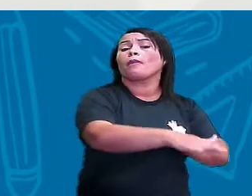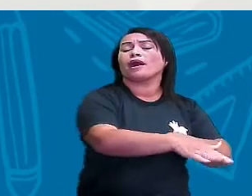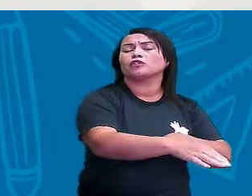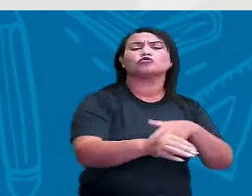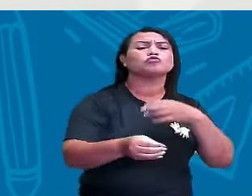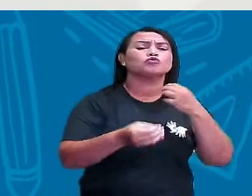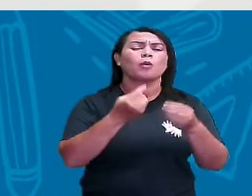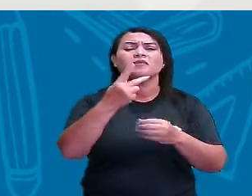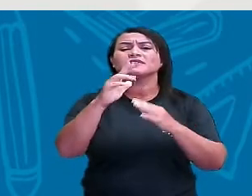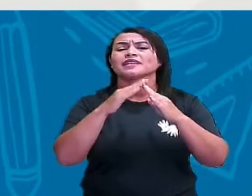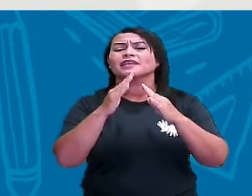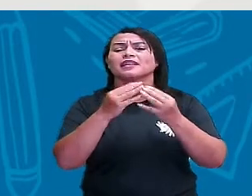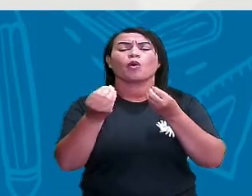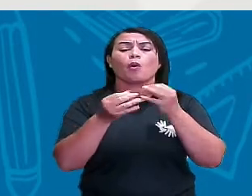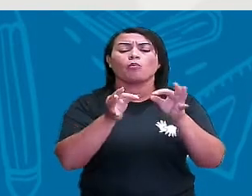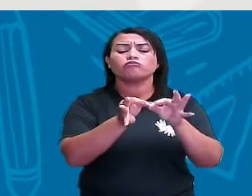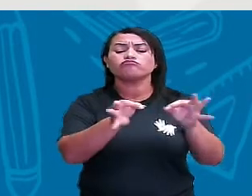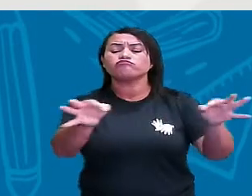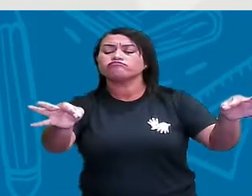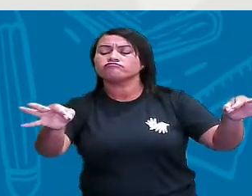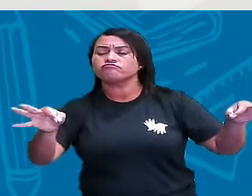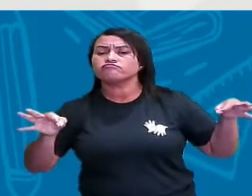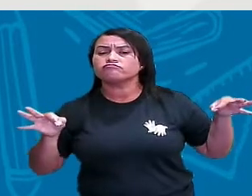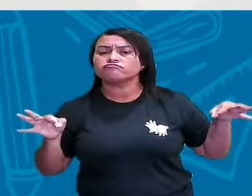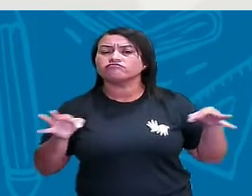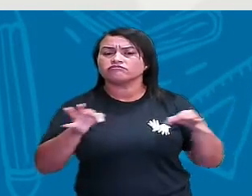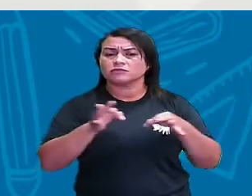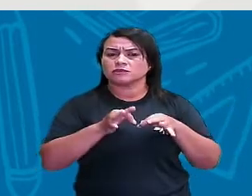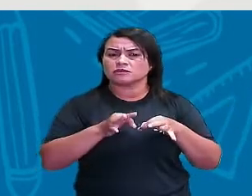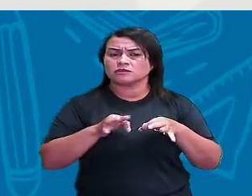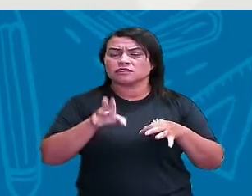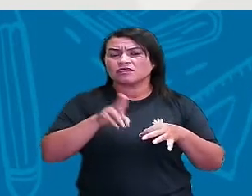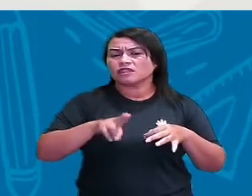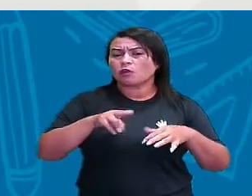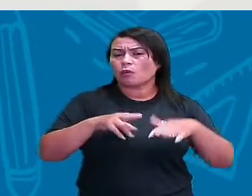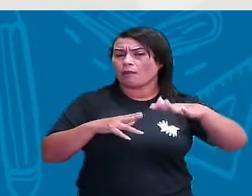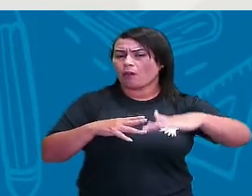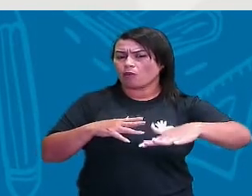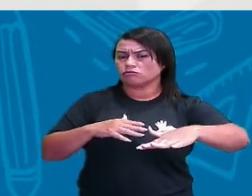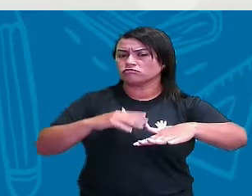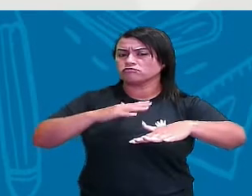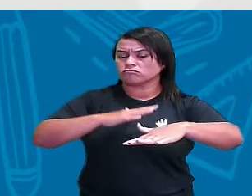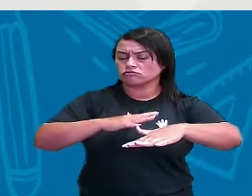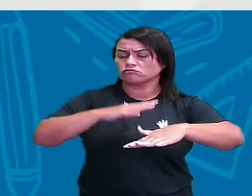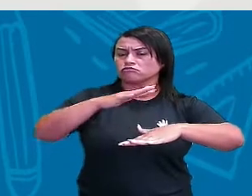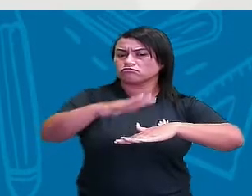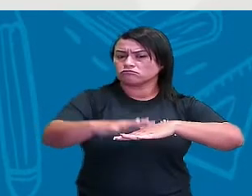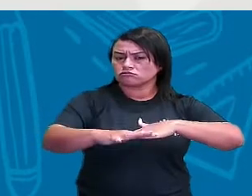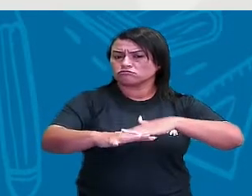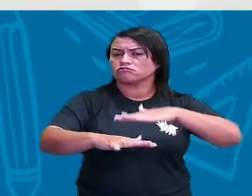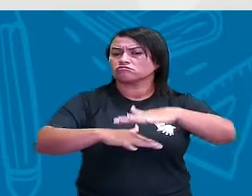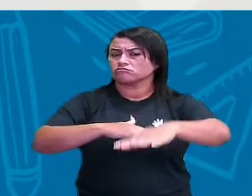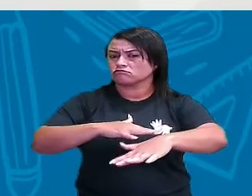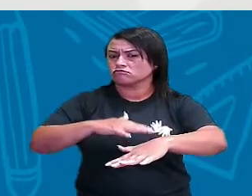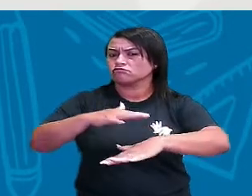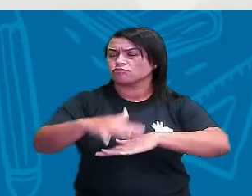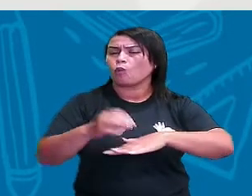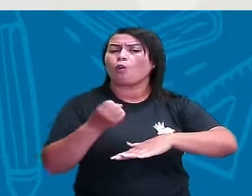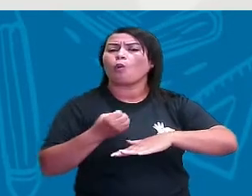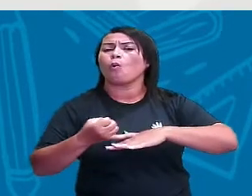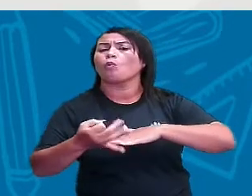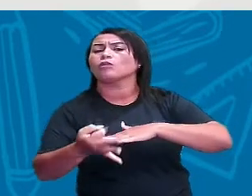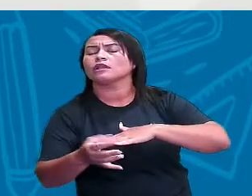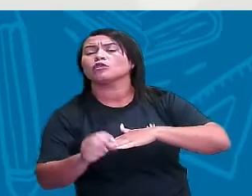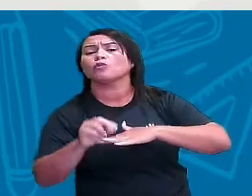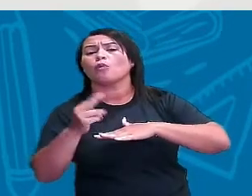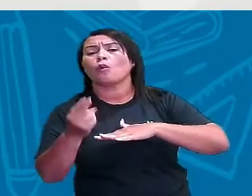o tamanho da sua casa, você sairia com o palmo, né? No chão, contando os palmos? Ou